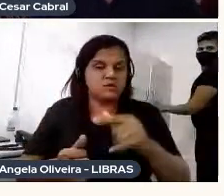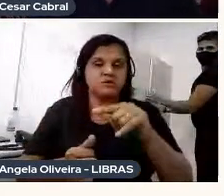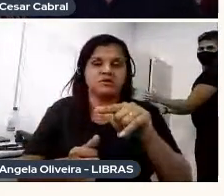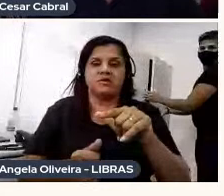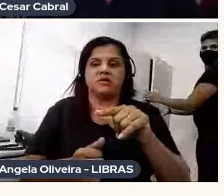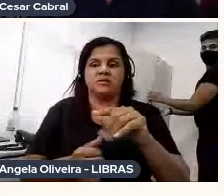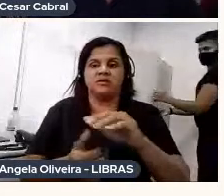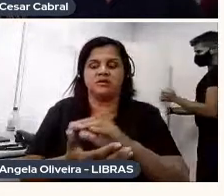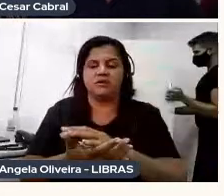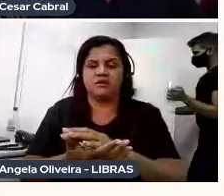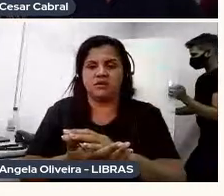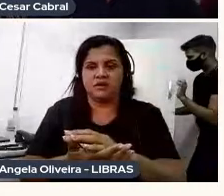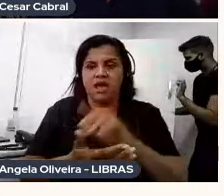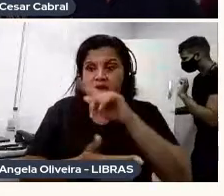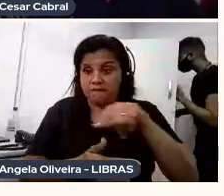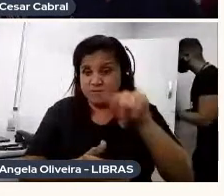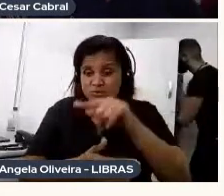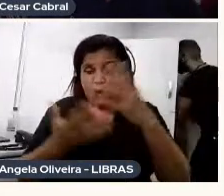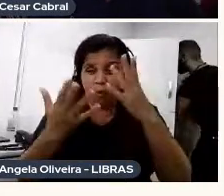que vocês consigam assistir aí.